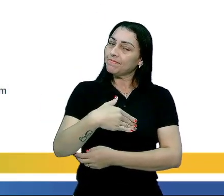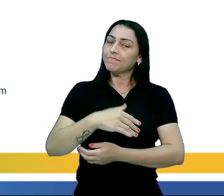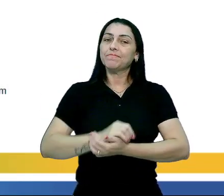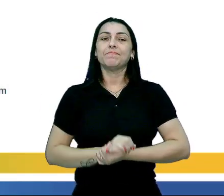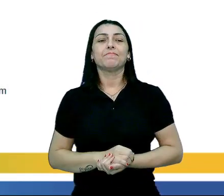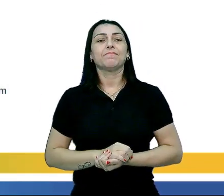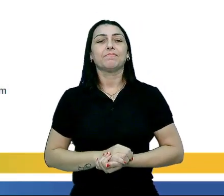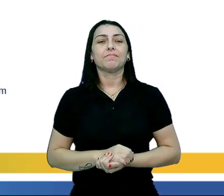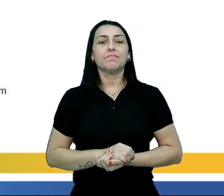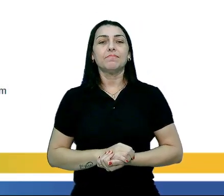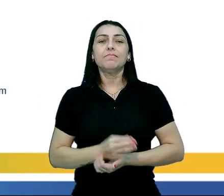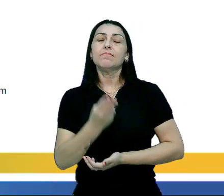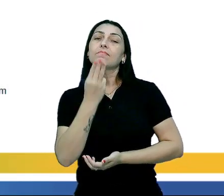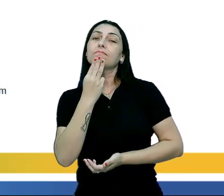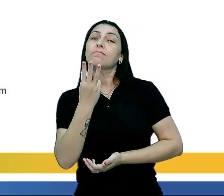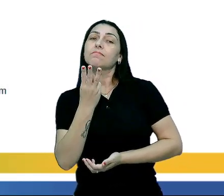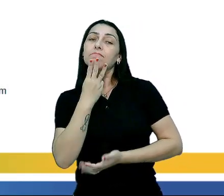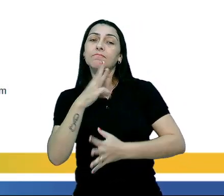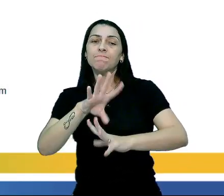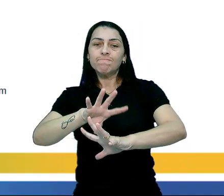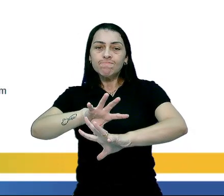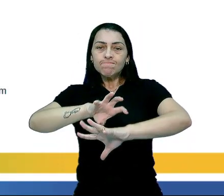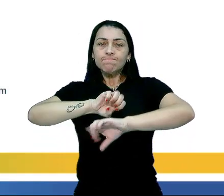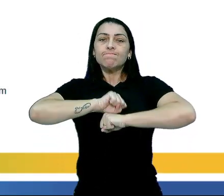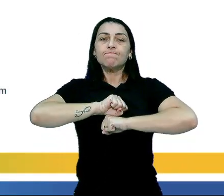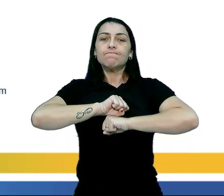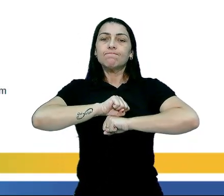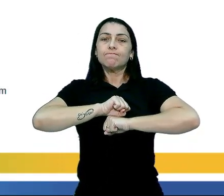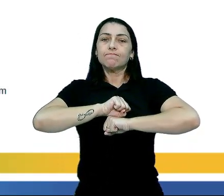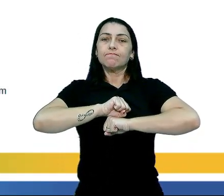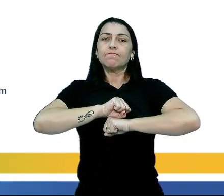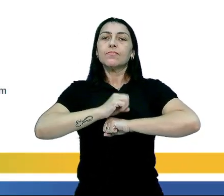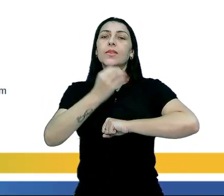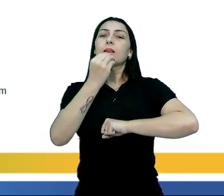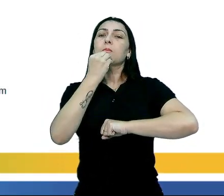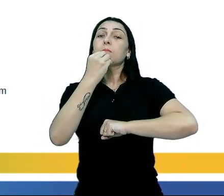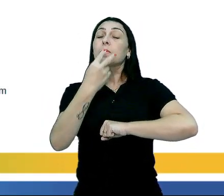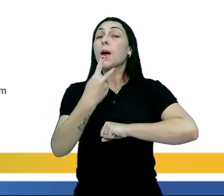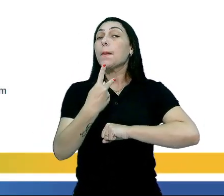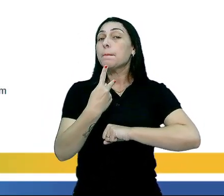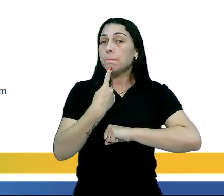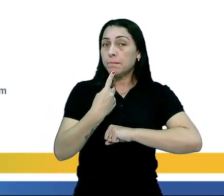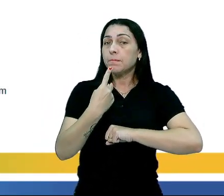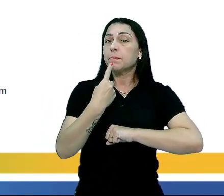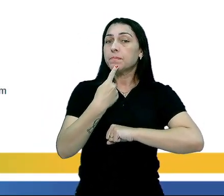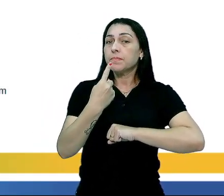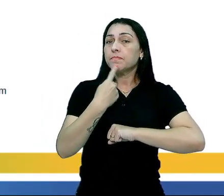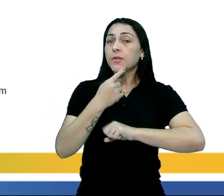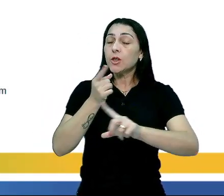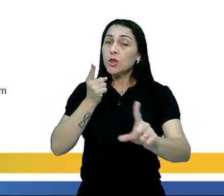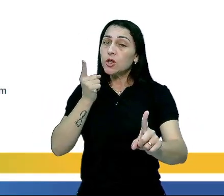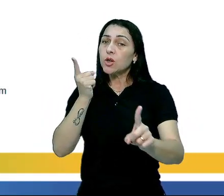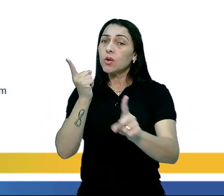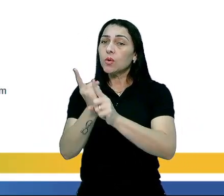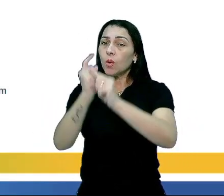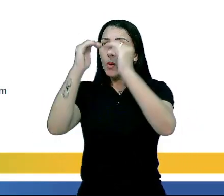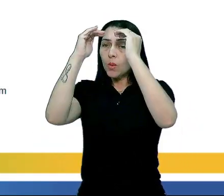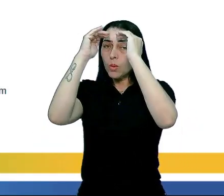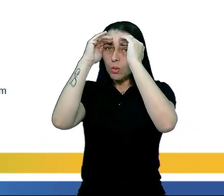Para Max Weber, a dominação, ou seja, a